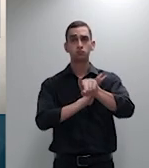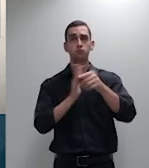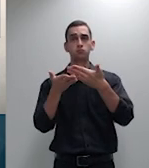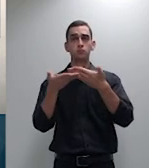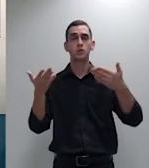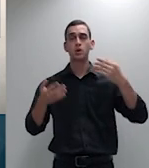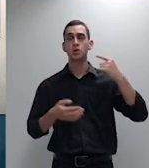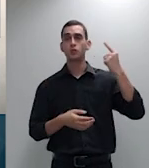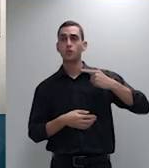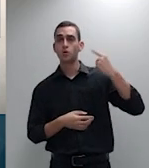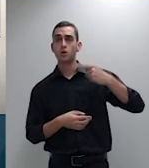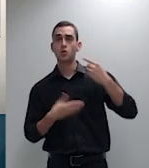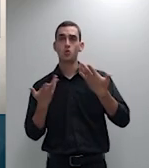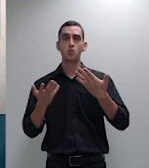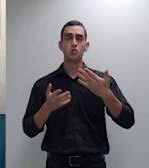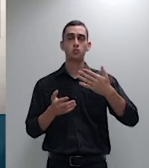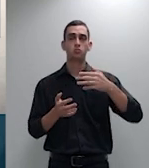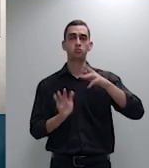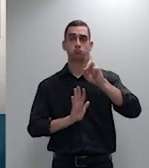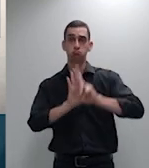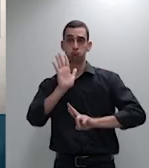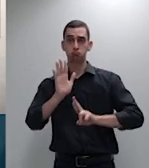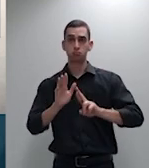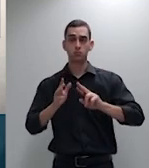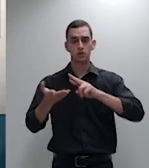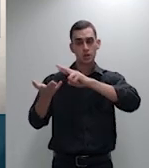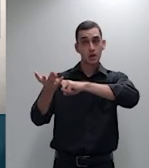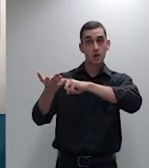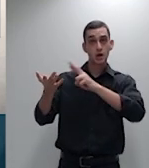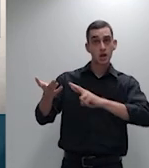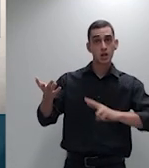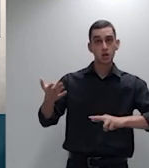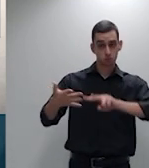dispensar a leitura do relatório que já recebemos com antecedência